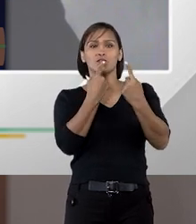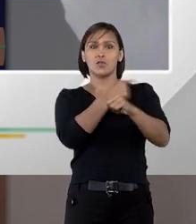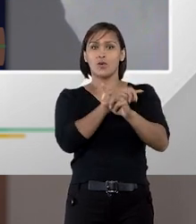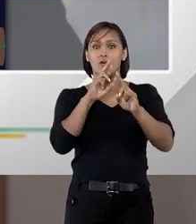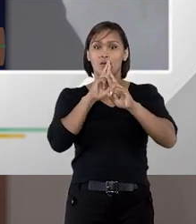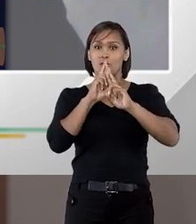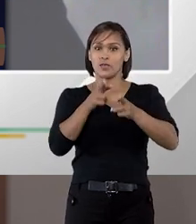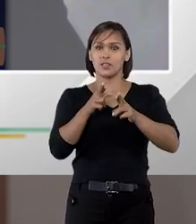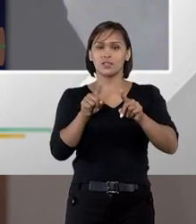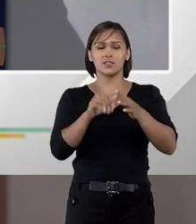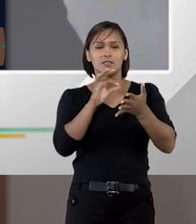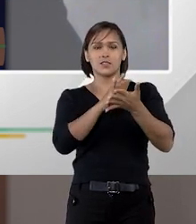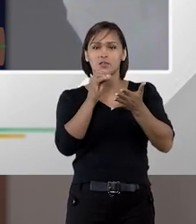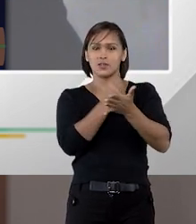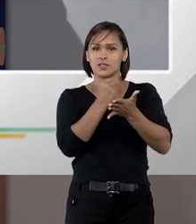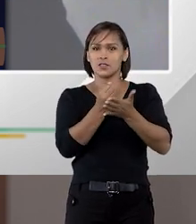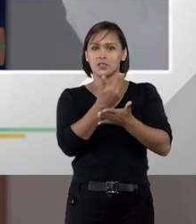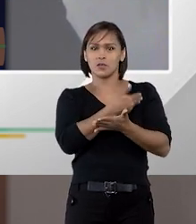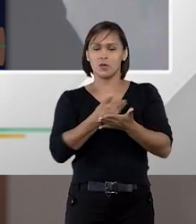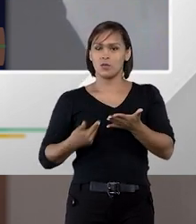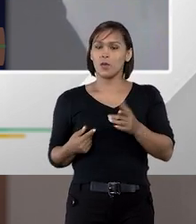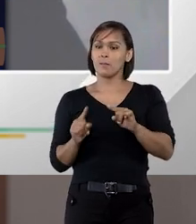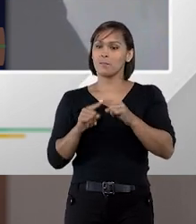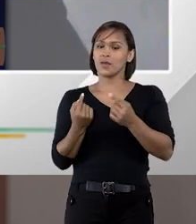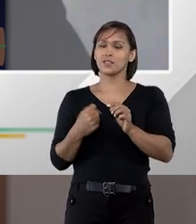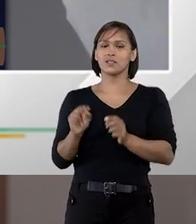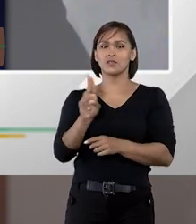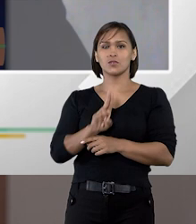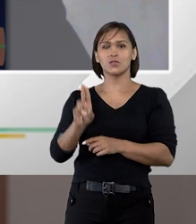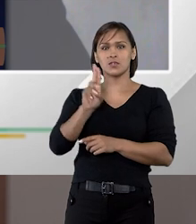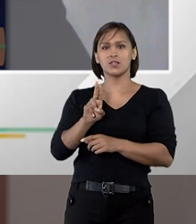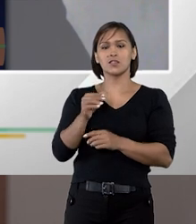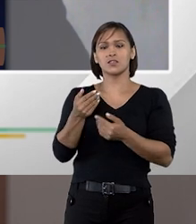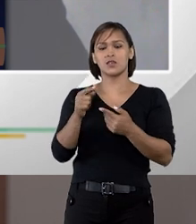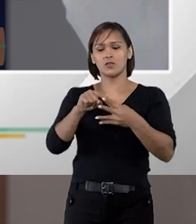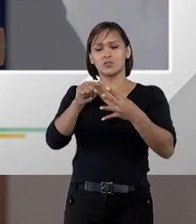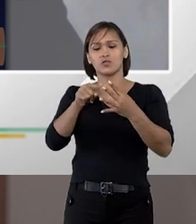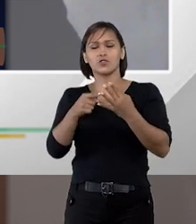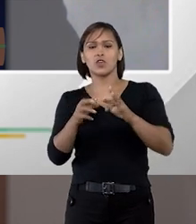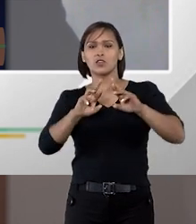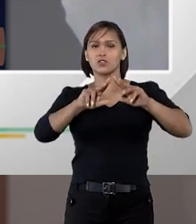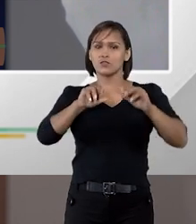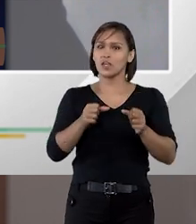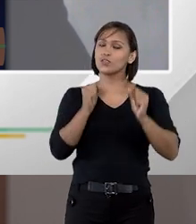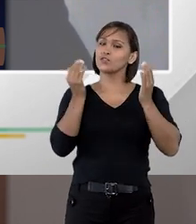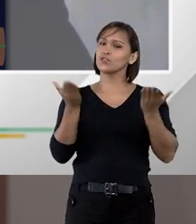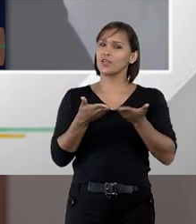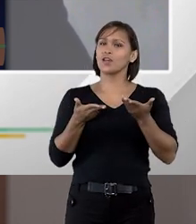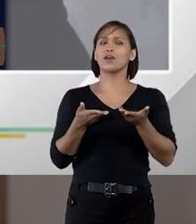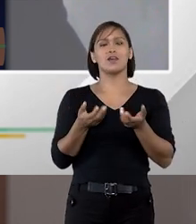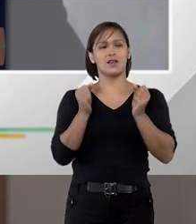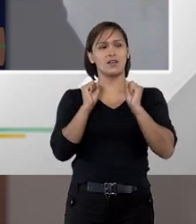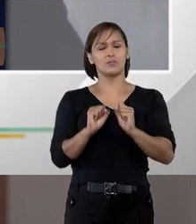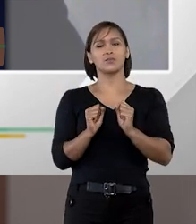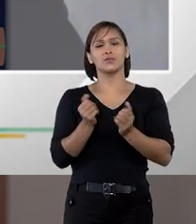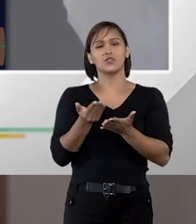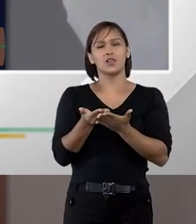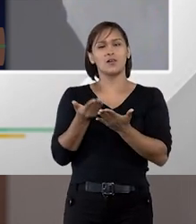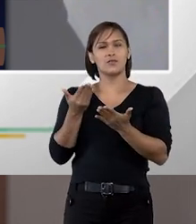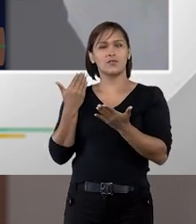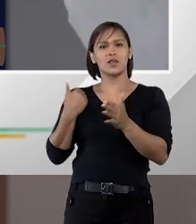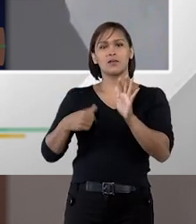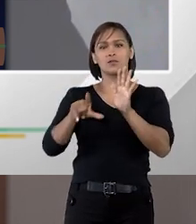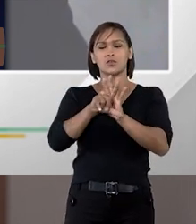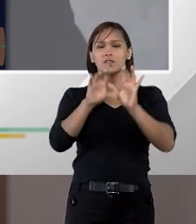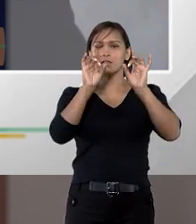de controvérsias nas contratações públicas mas essa utilização de meios alternativos já era permitida há algum